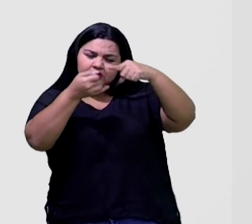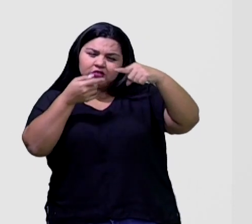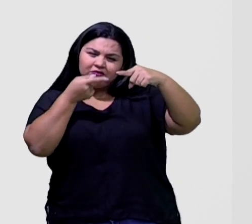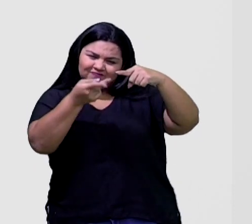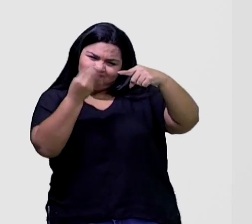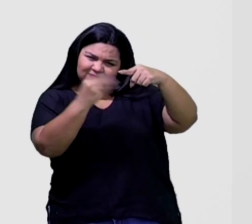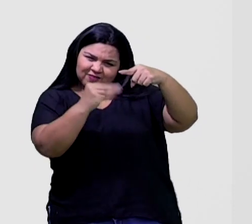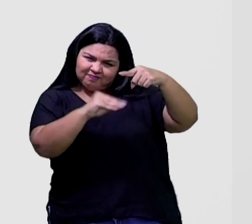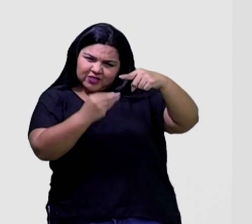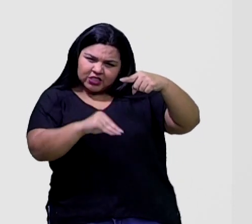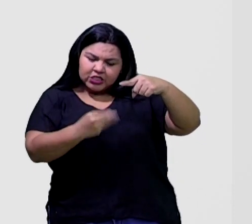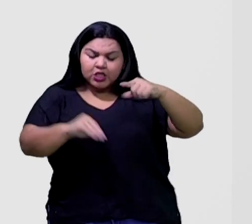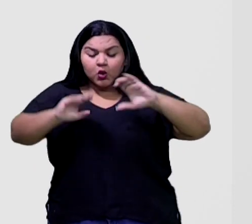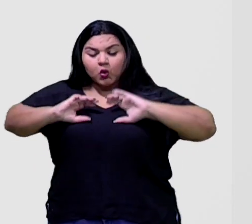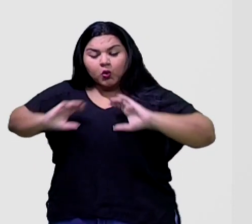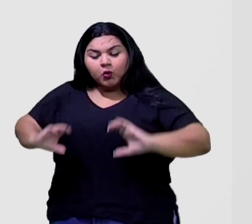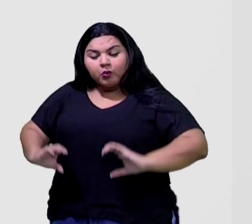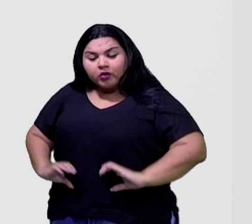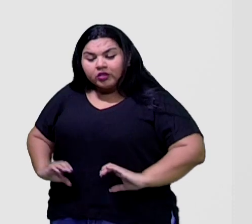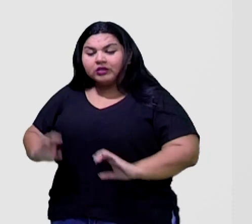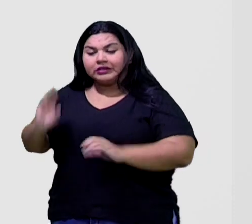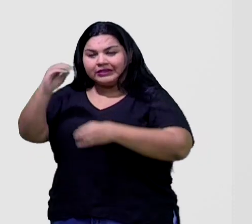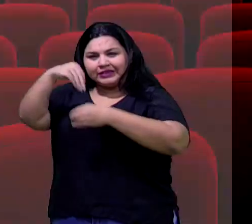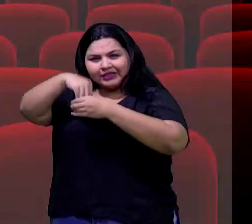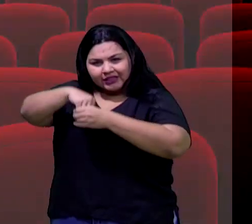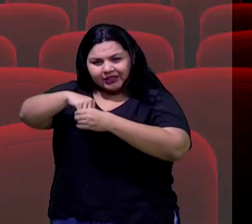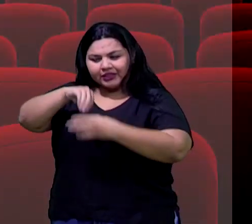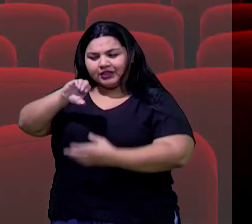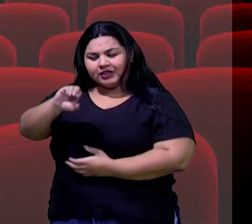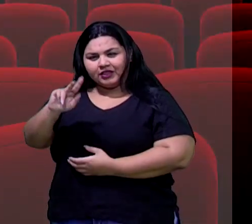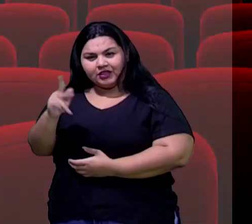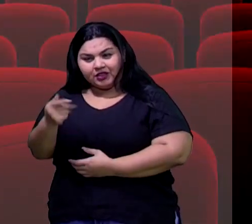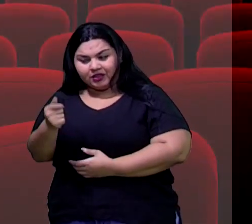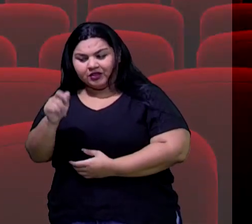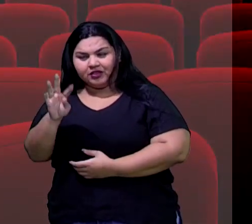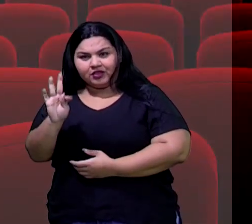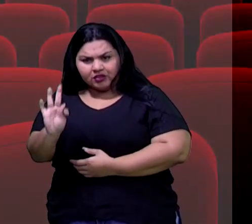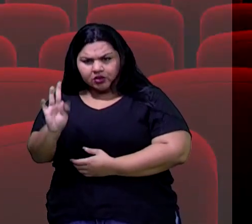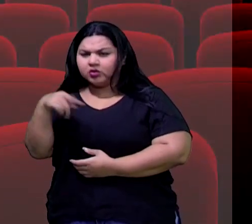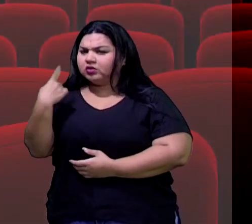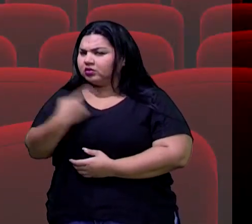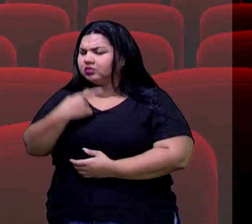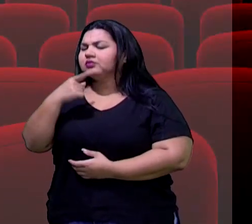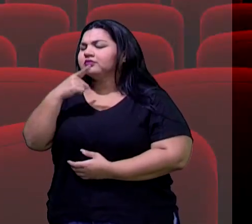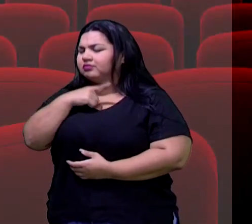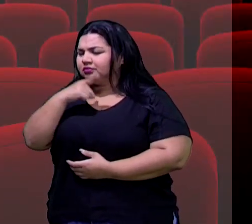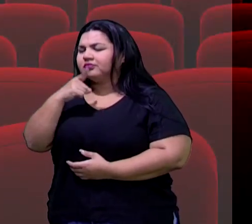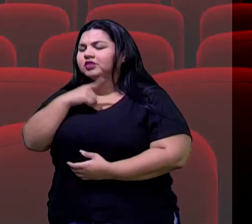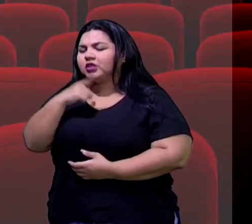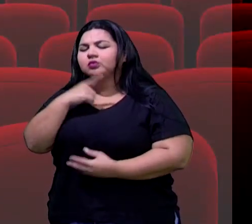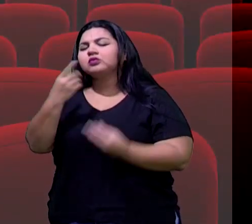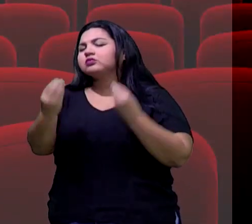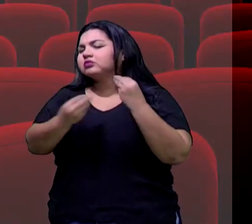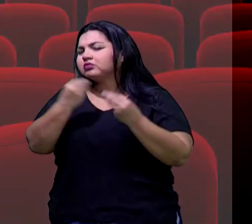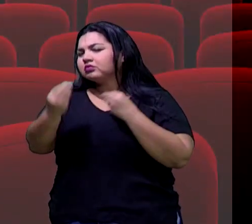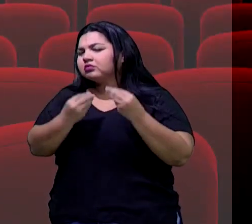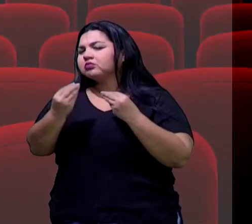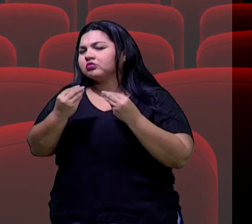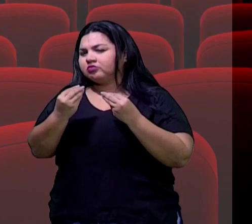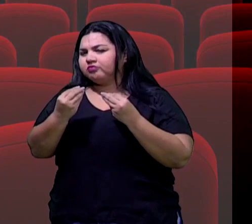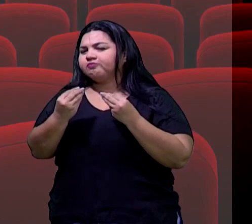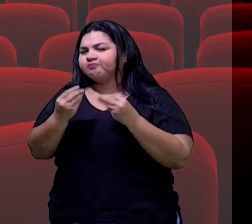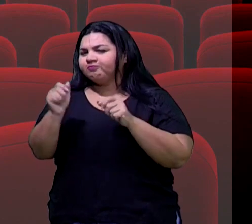comportamento e de conduta que você venha a ter nos ambientes virtuais, a gente tem também, né? Como aplicar penalidades